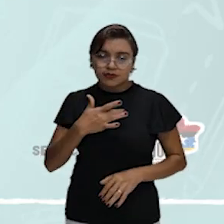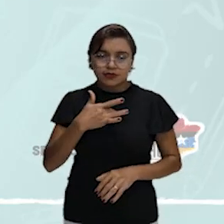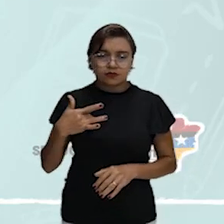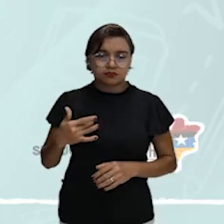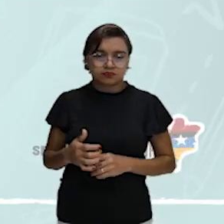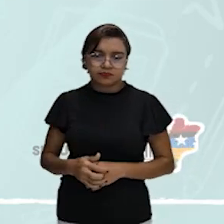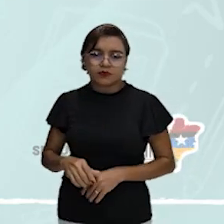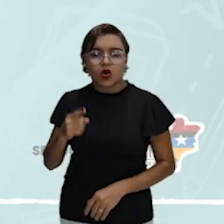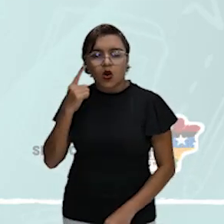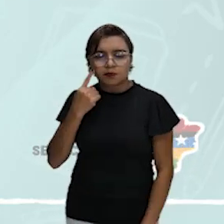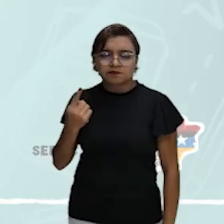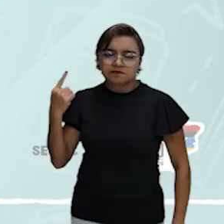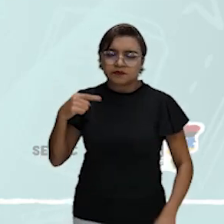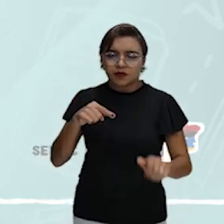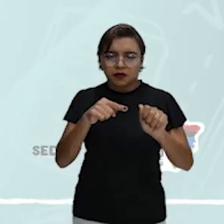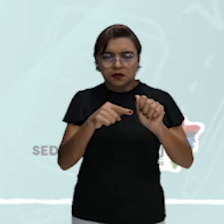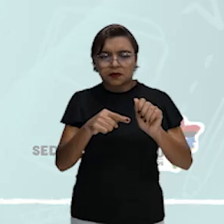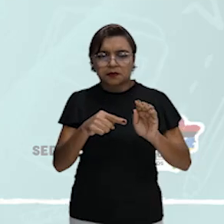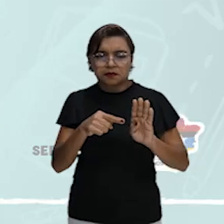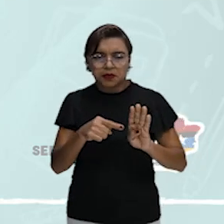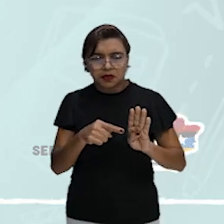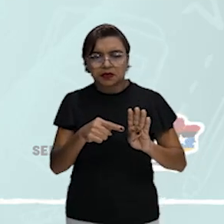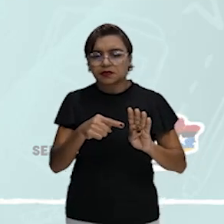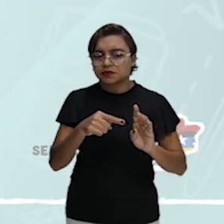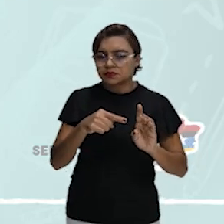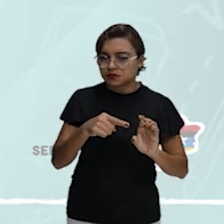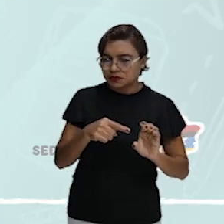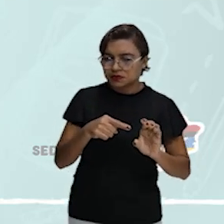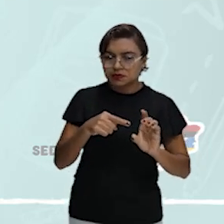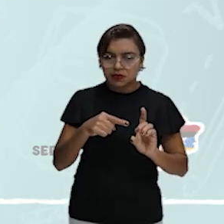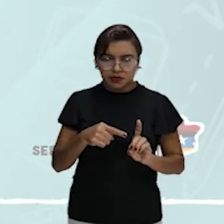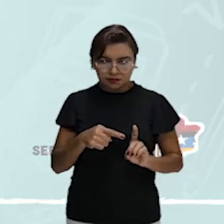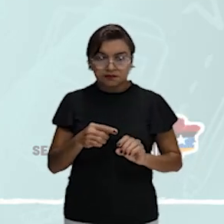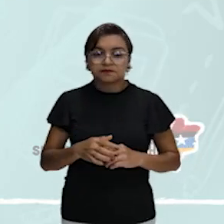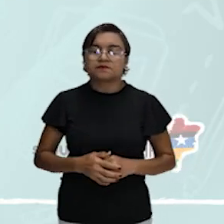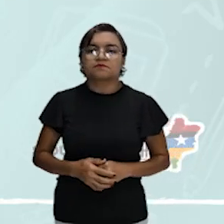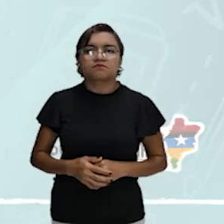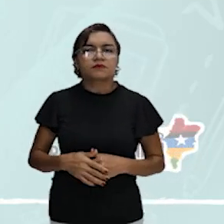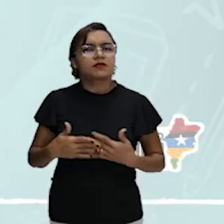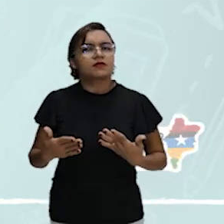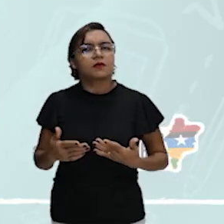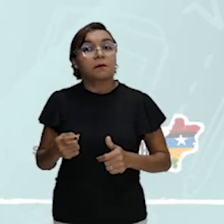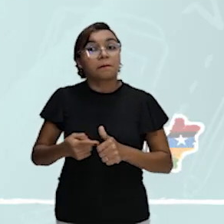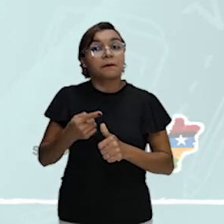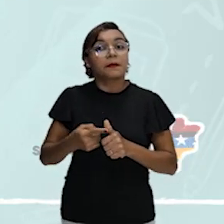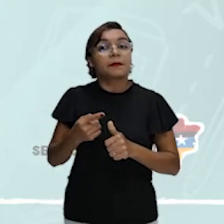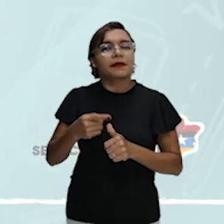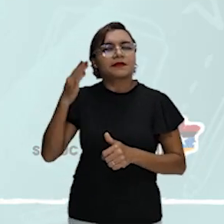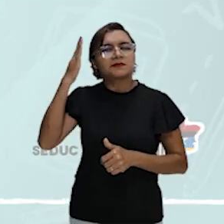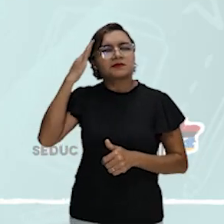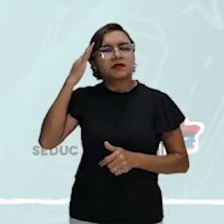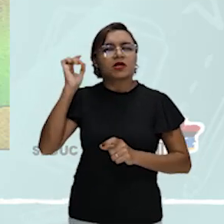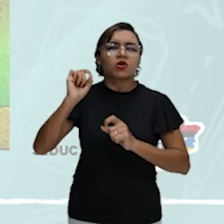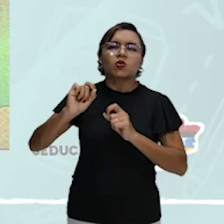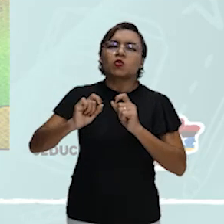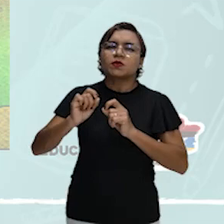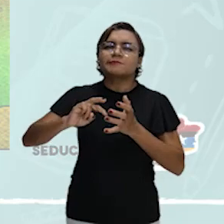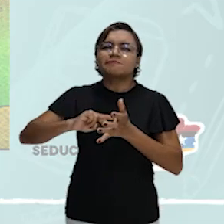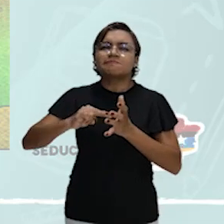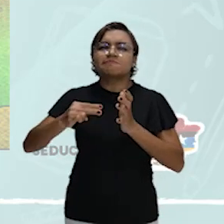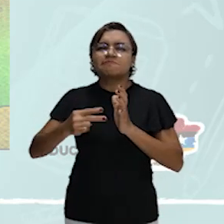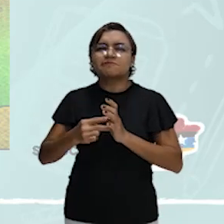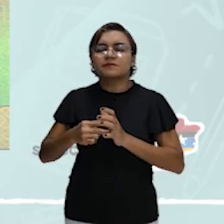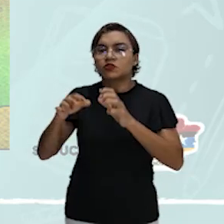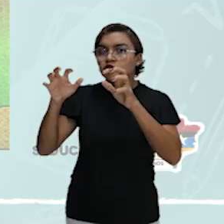óxido de carbono, óxido de cálcio, óxido de enxofre e óxido de hélio. Gente, primeiramente, vamos entender aqui o que é essa chamada